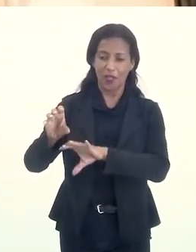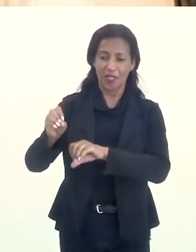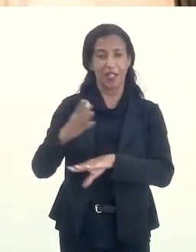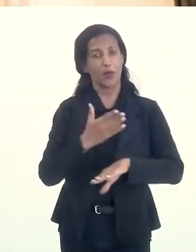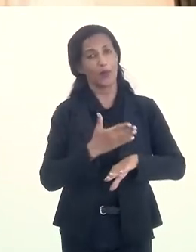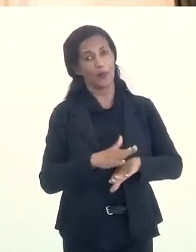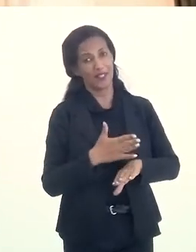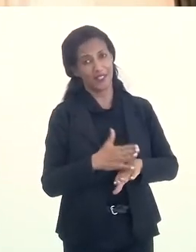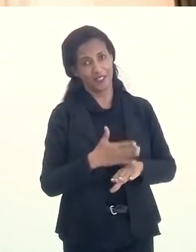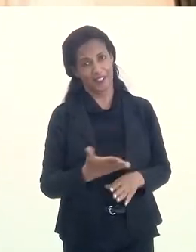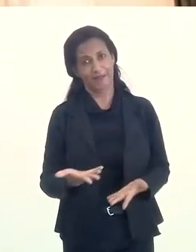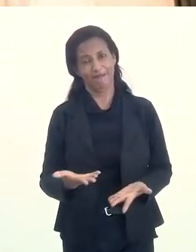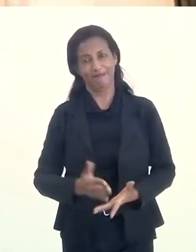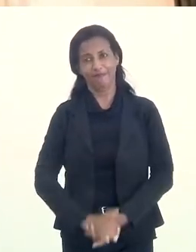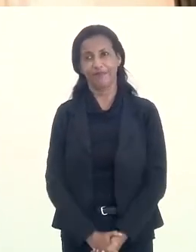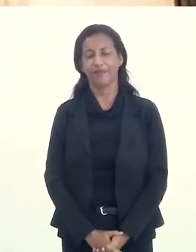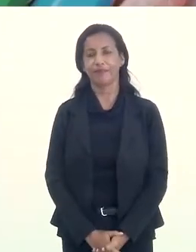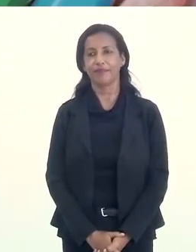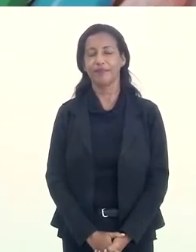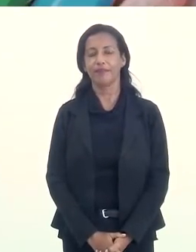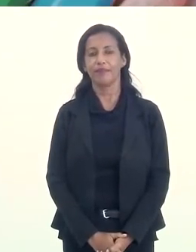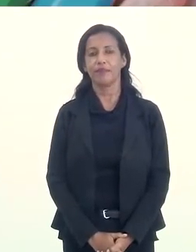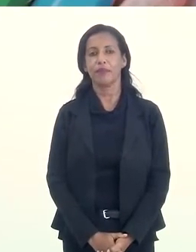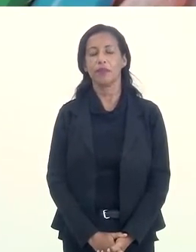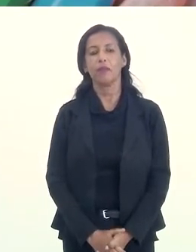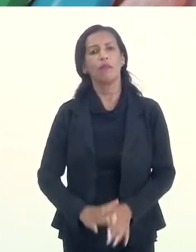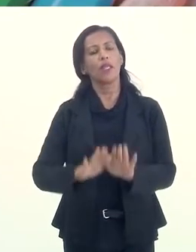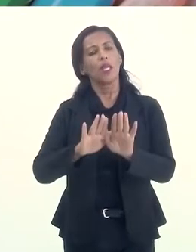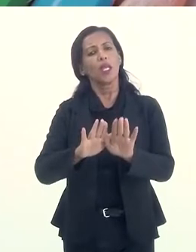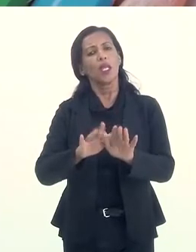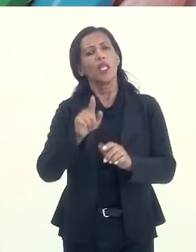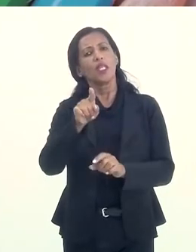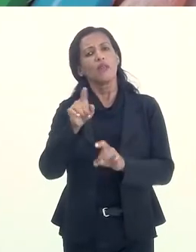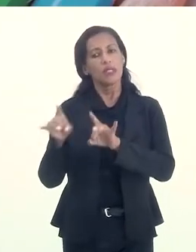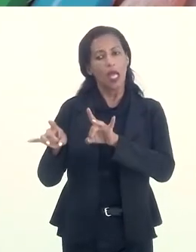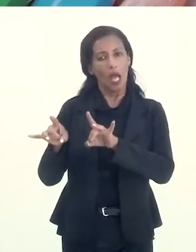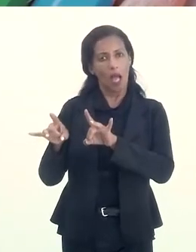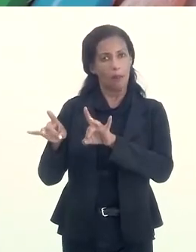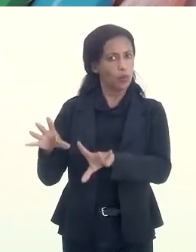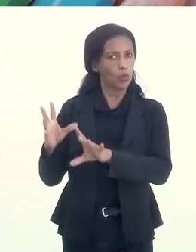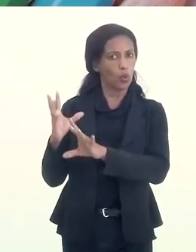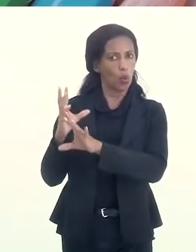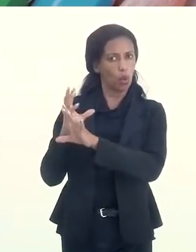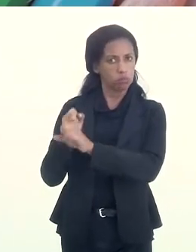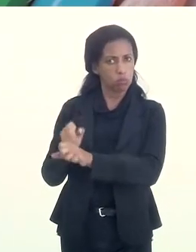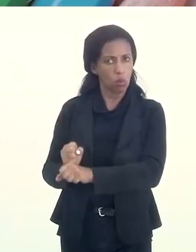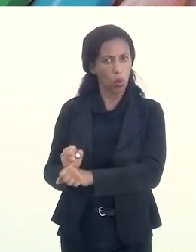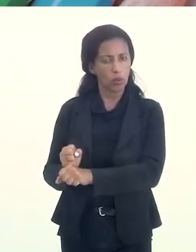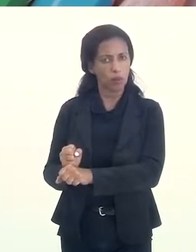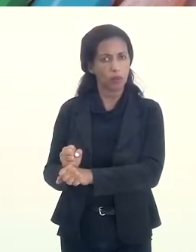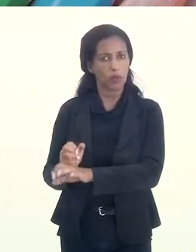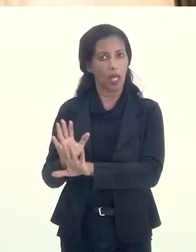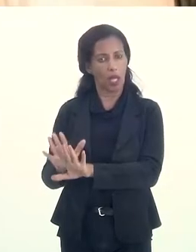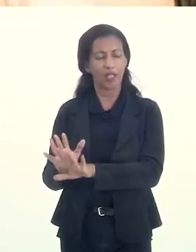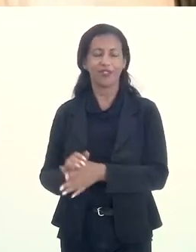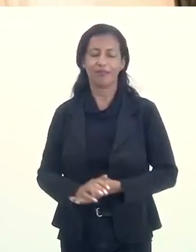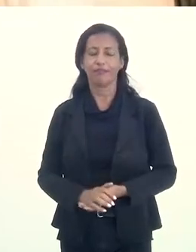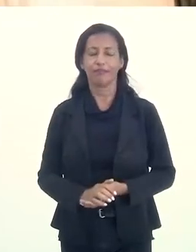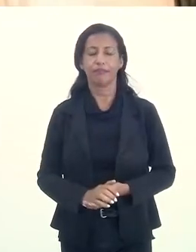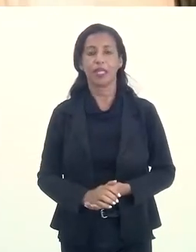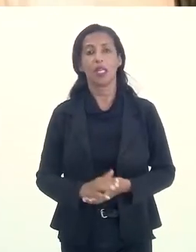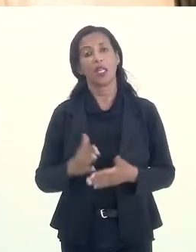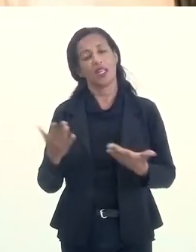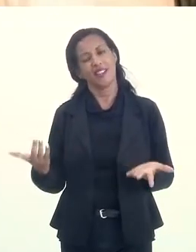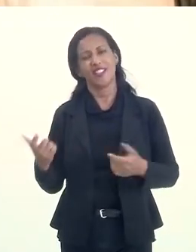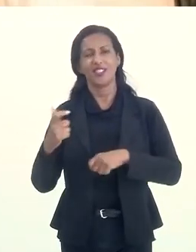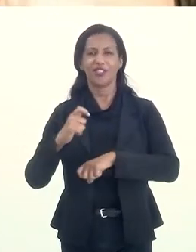Ou ensinando, ou praticando. E aí, você abandona a contabilidade, como profissão. Sim, chega